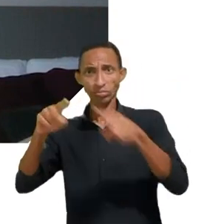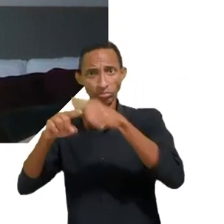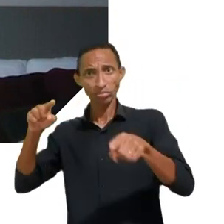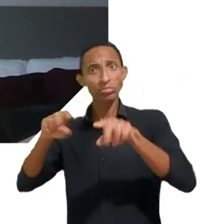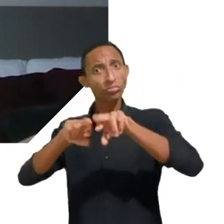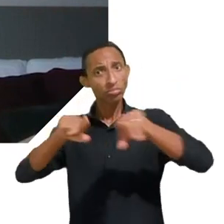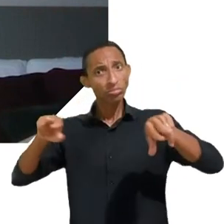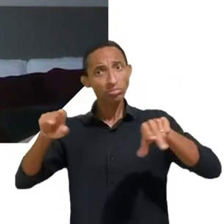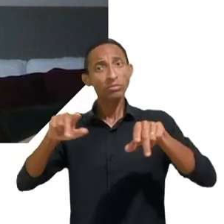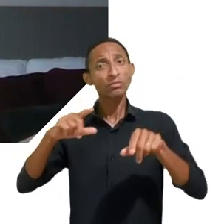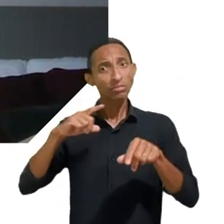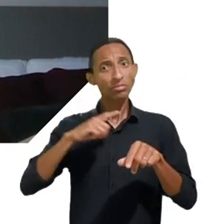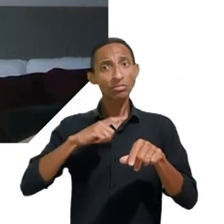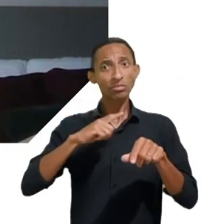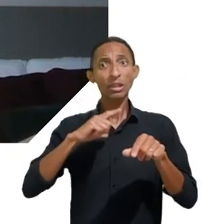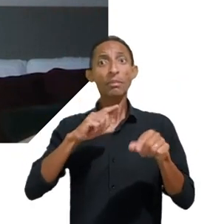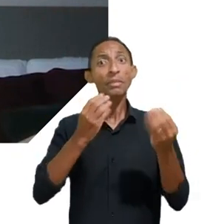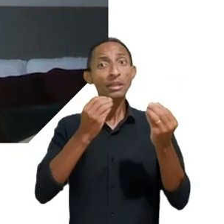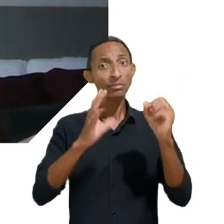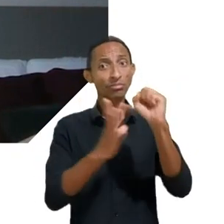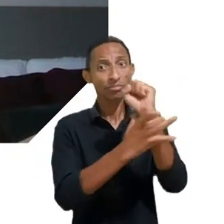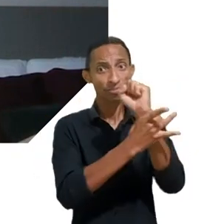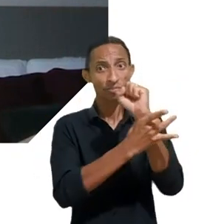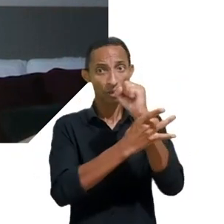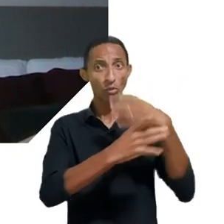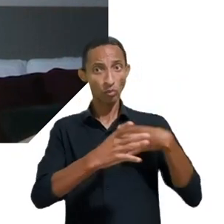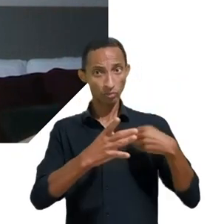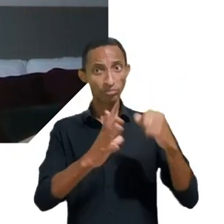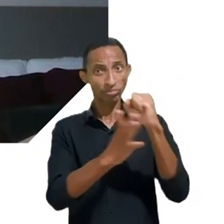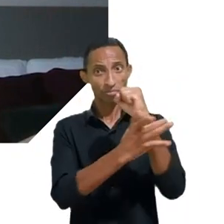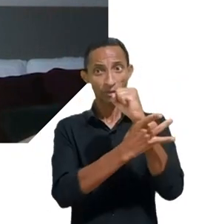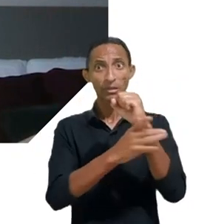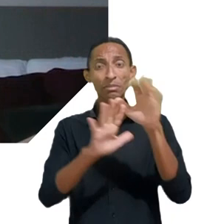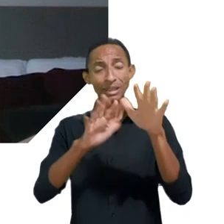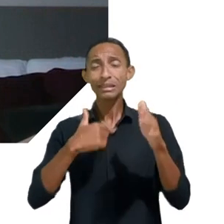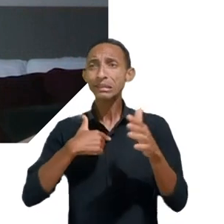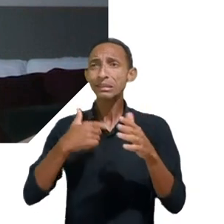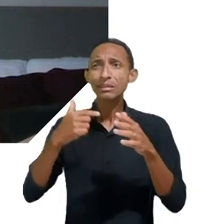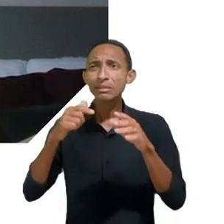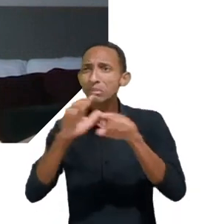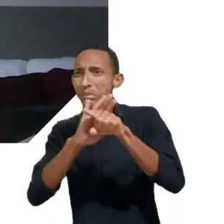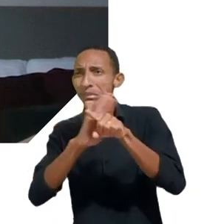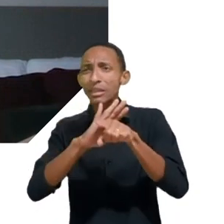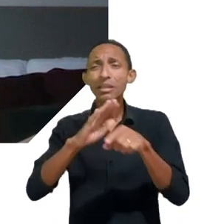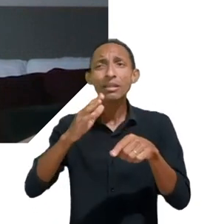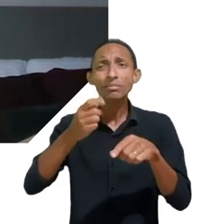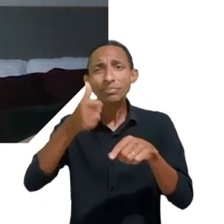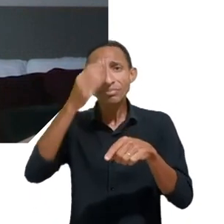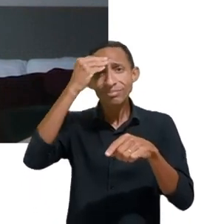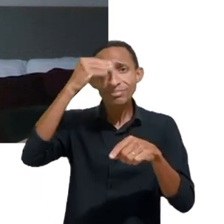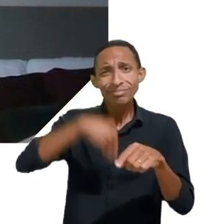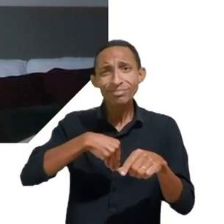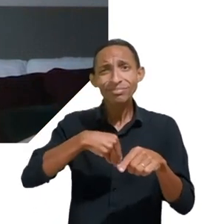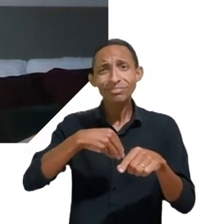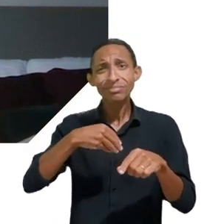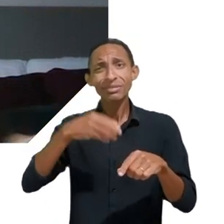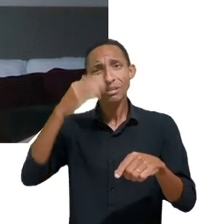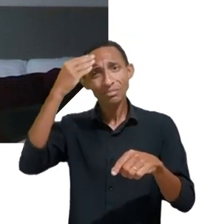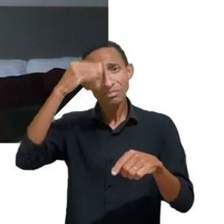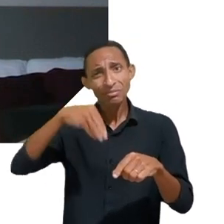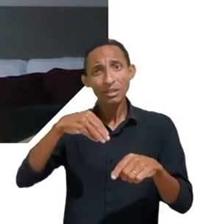segurança dele, mas eu quase desisti, então eu sou uma pessoa que tem uma ótima formação,